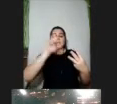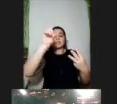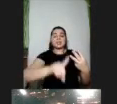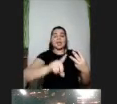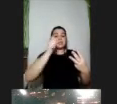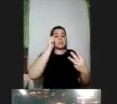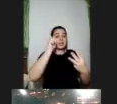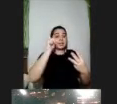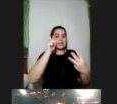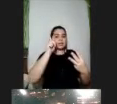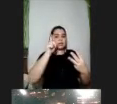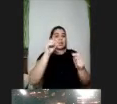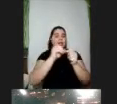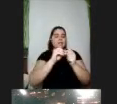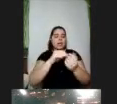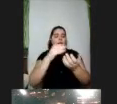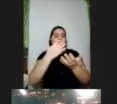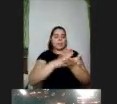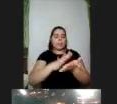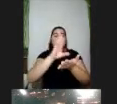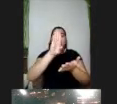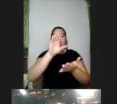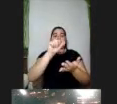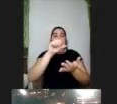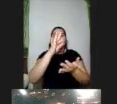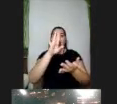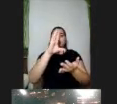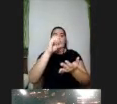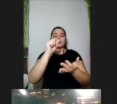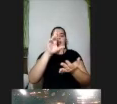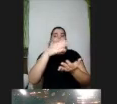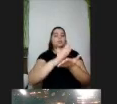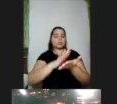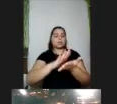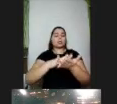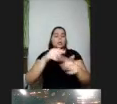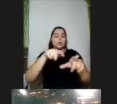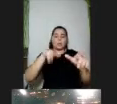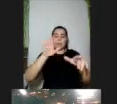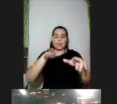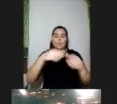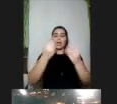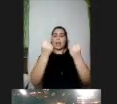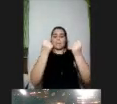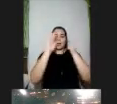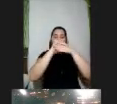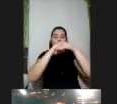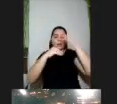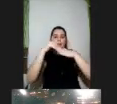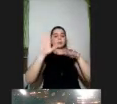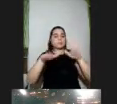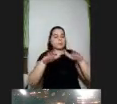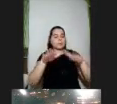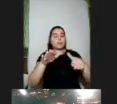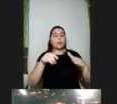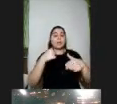batucando desde pequenininho que ele batuca o tempo inteiro ele não para o pé dele não para a mão dele não para é uma estratégia de autorregulação